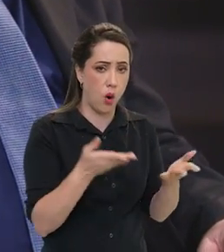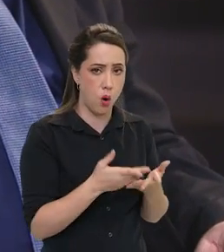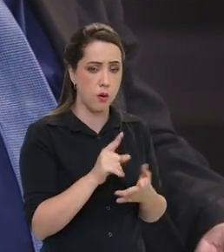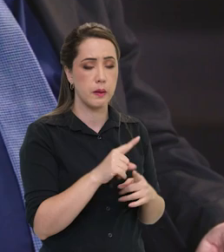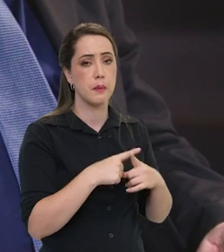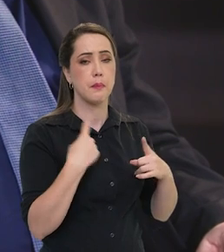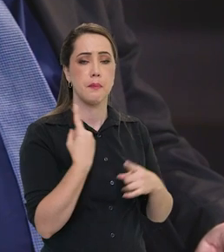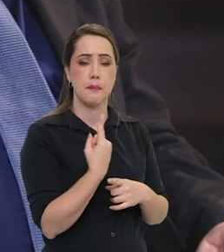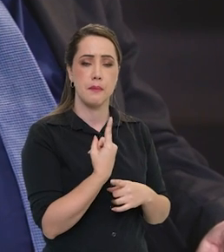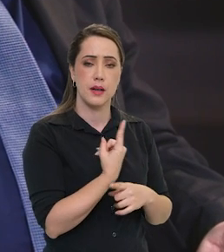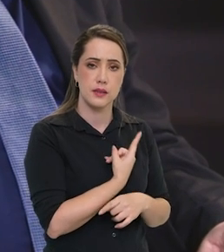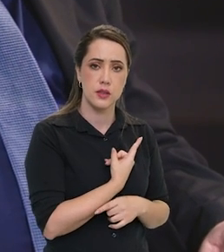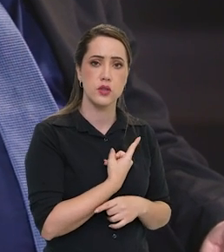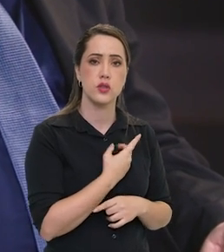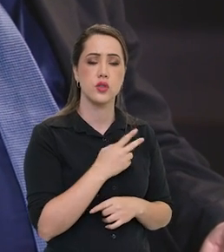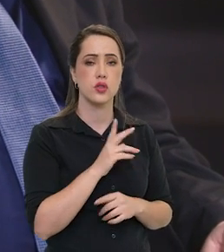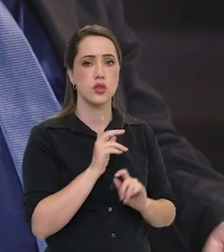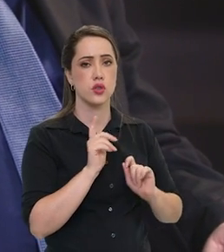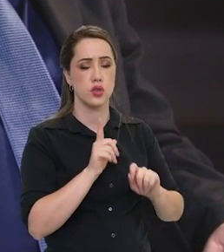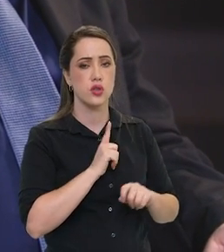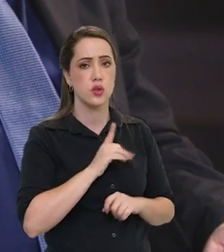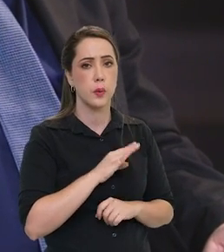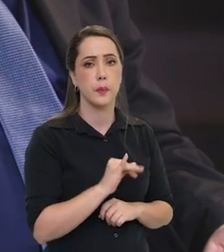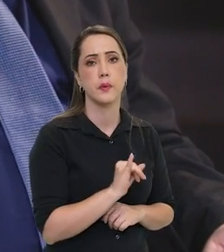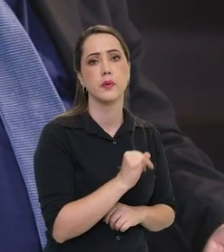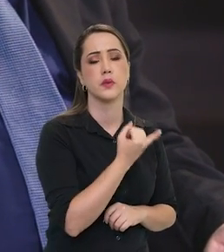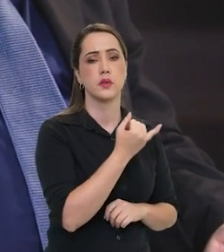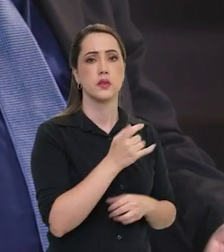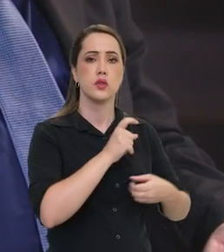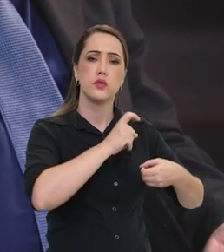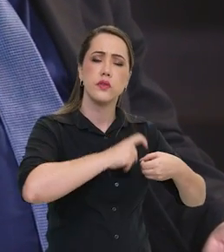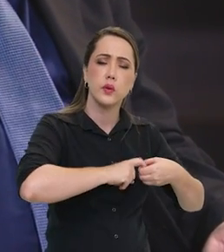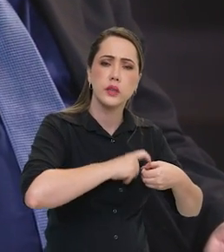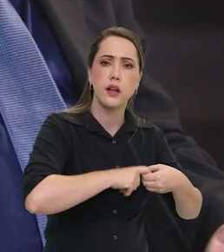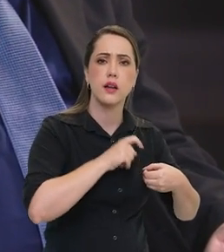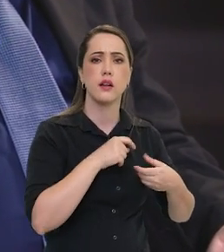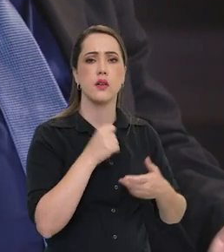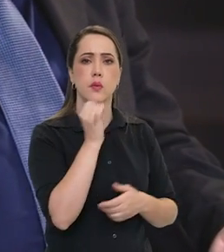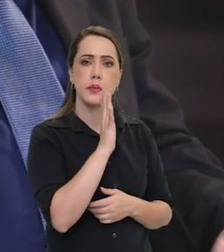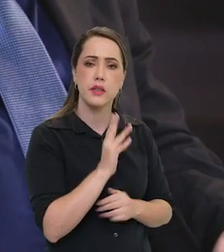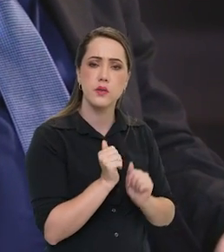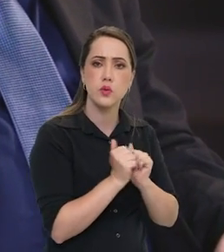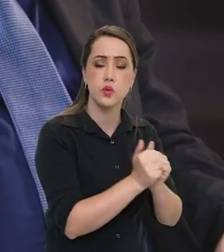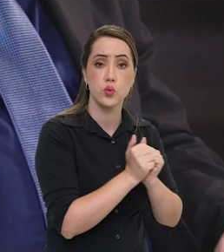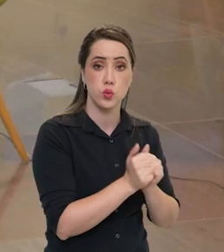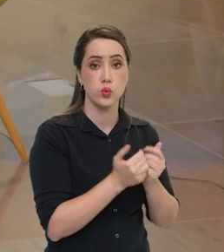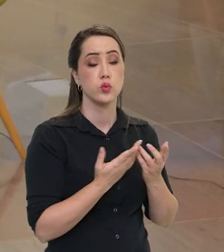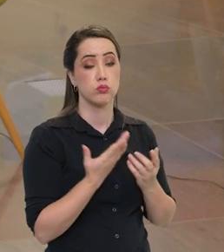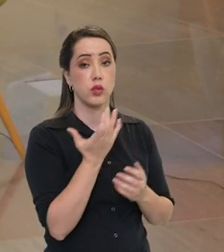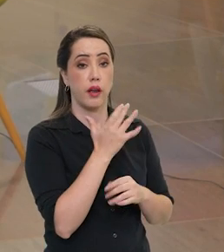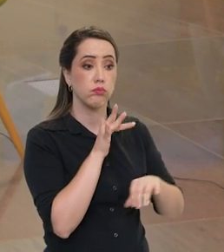não perde a oportunidade, se houver, de voltar Brasil também na Lua, ir à Lua.